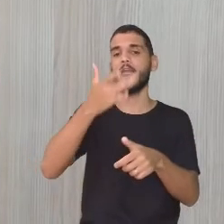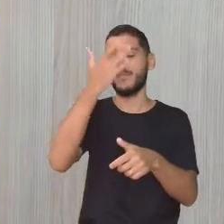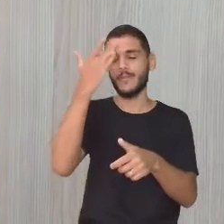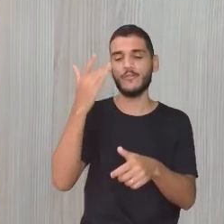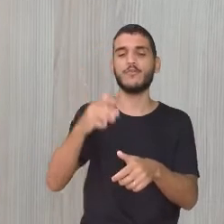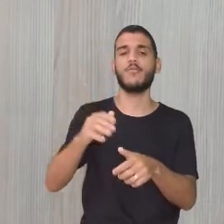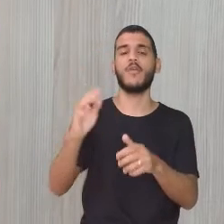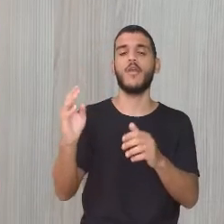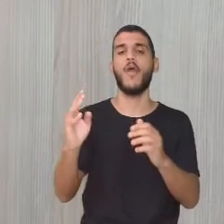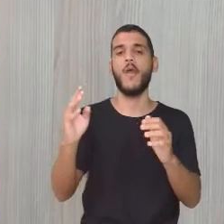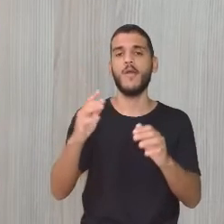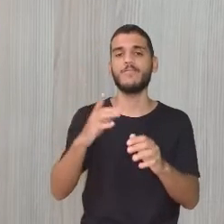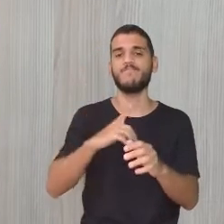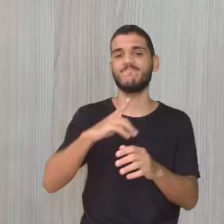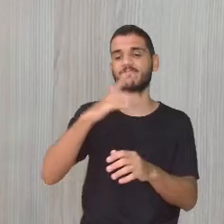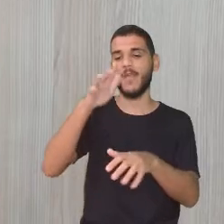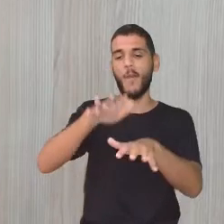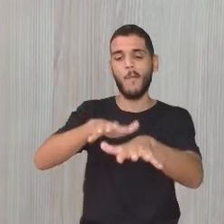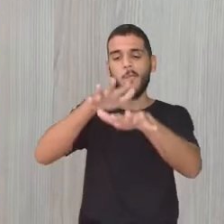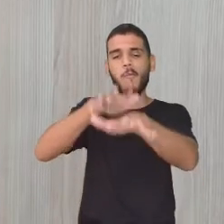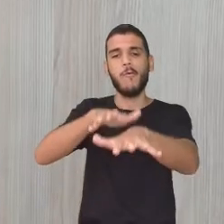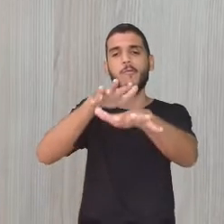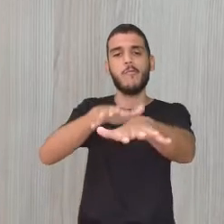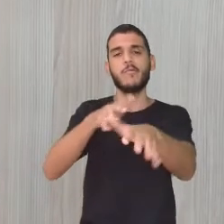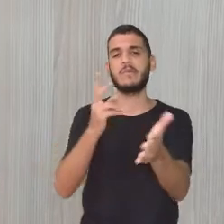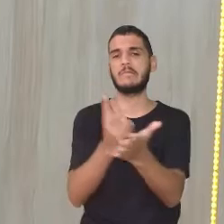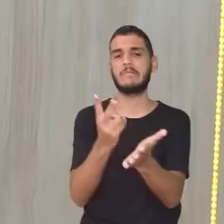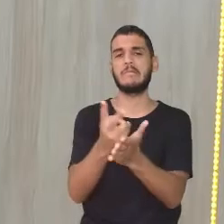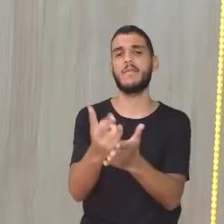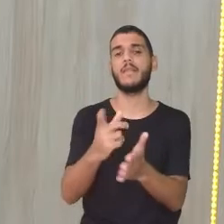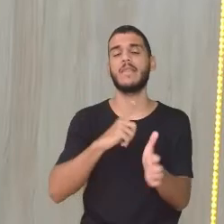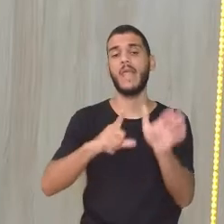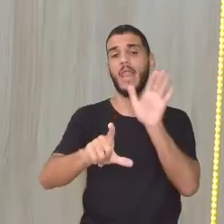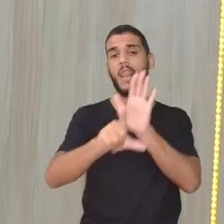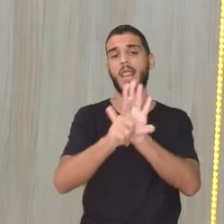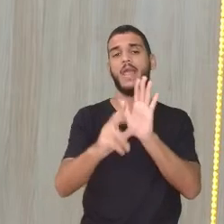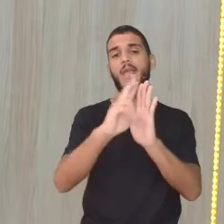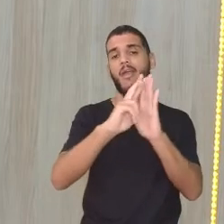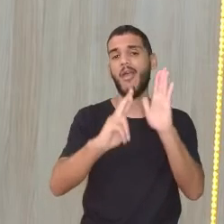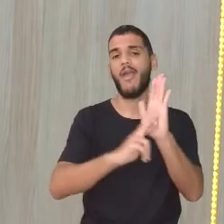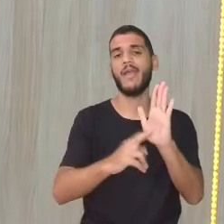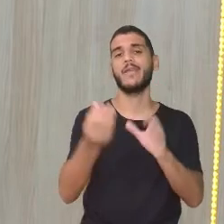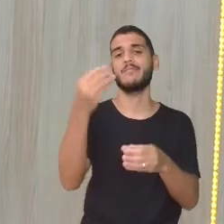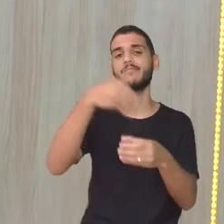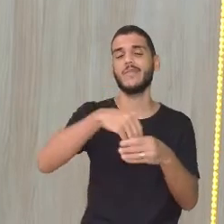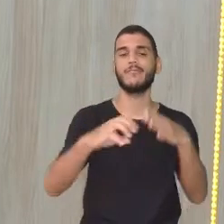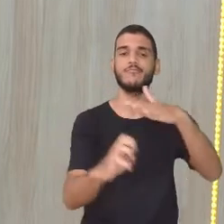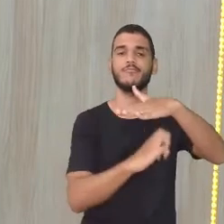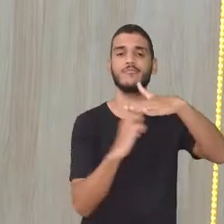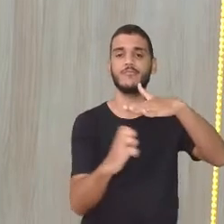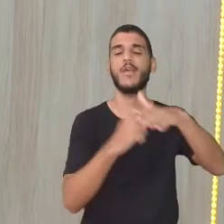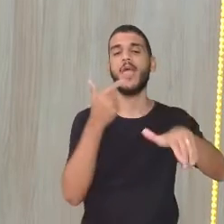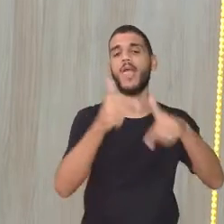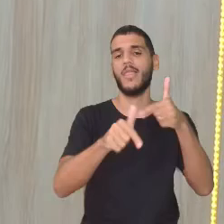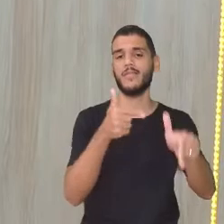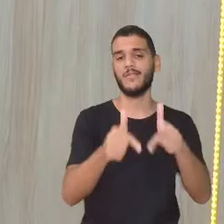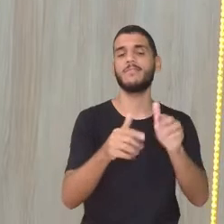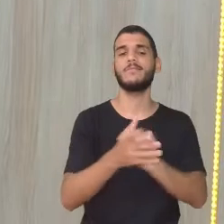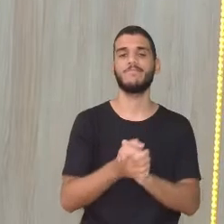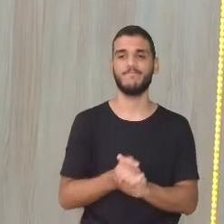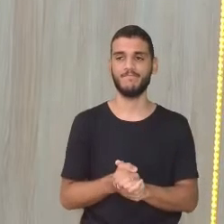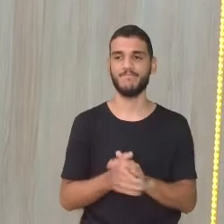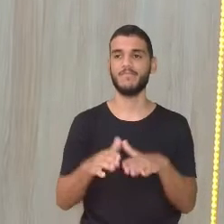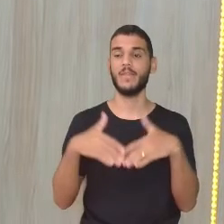hoje a gente conhece como direitos trabalhistas. Exatamente. Então, olha aí os problemas sociais já começando, já